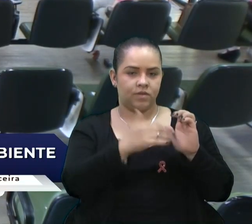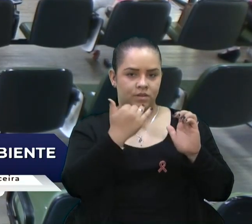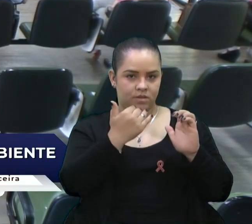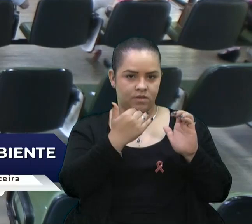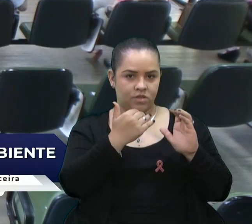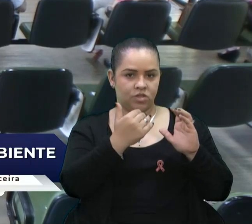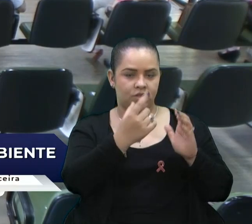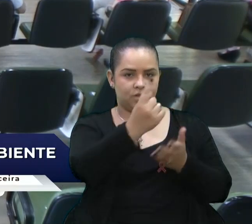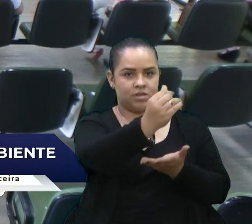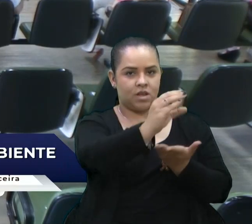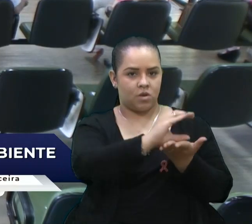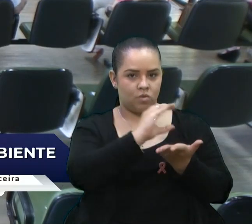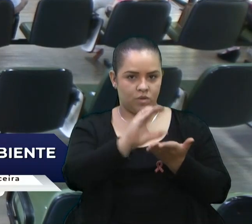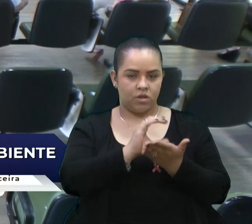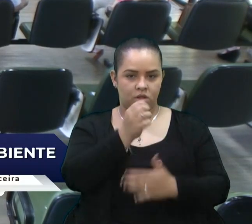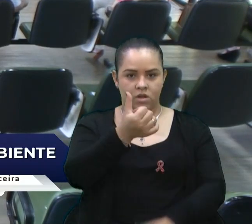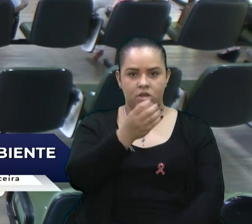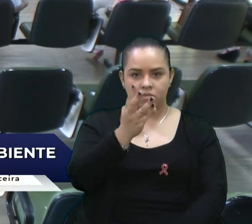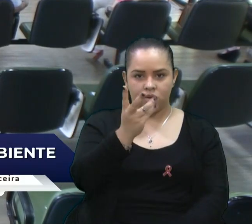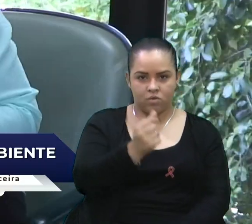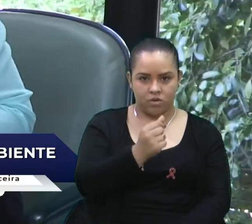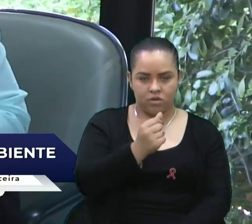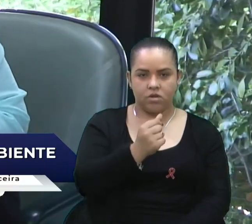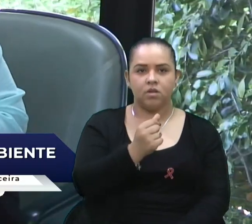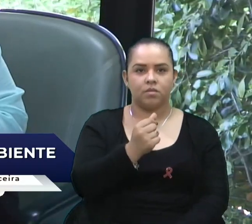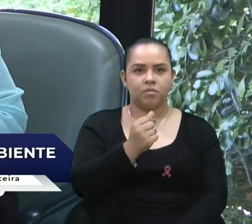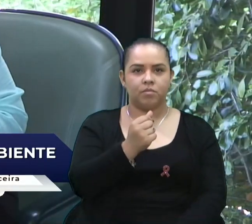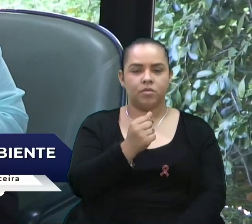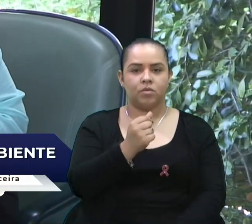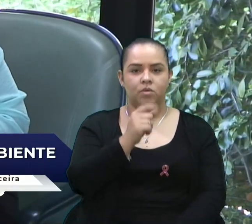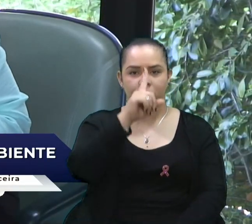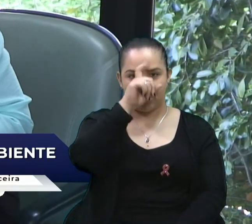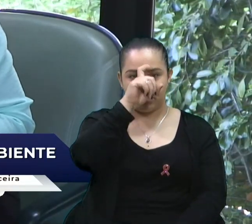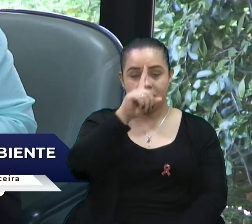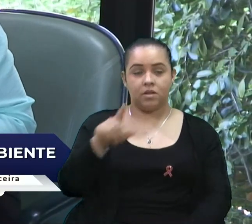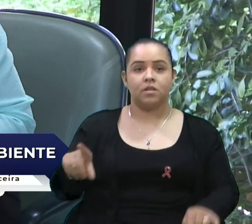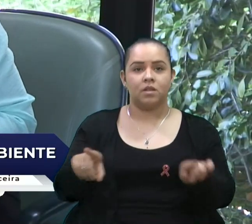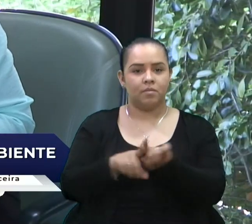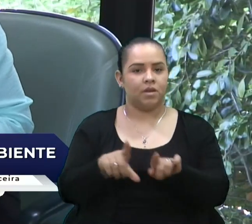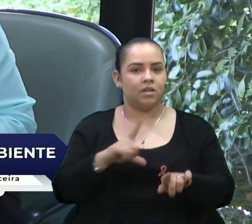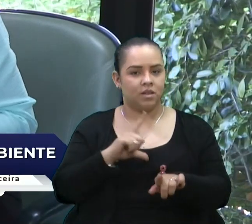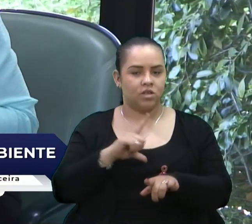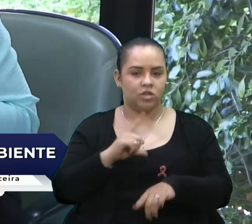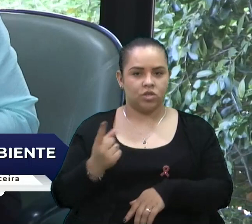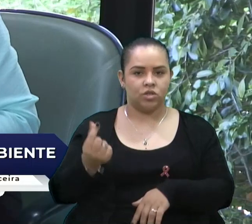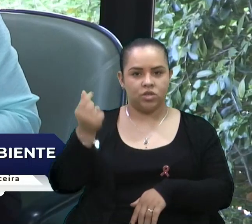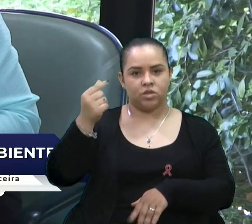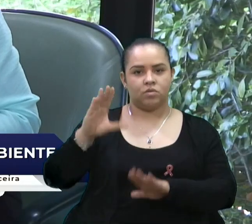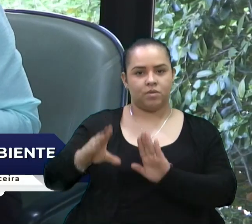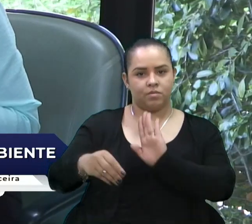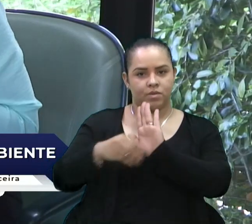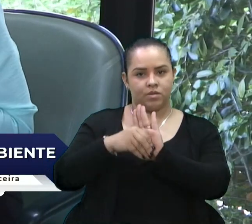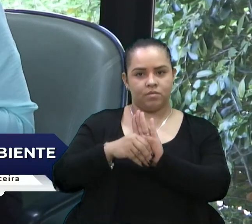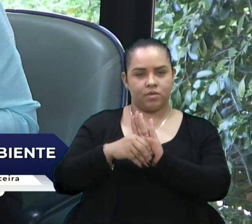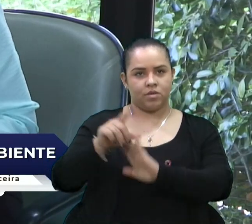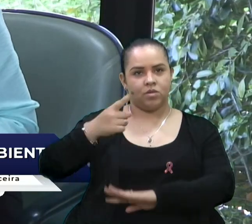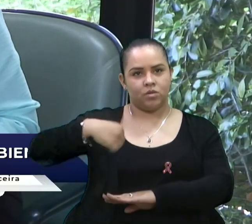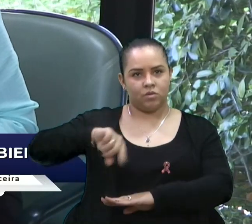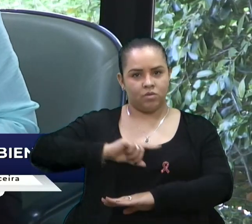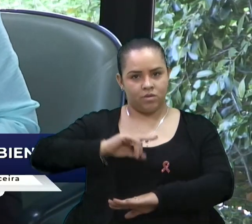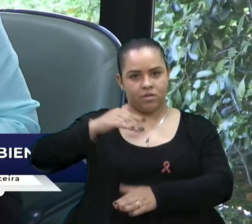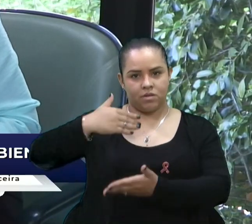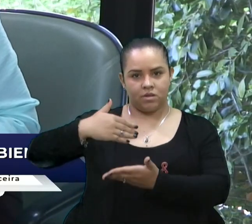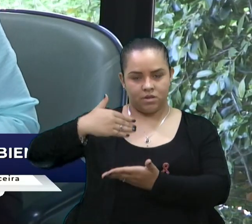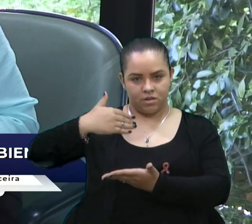R 6,7 milhões para os hospitais, e depois a gente tem aqui também verbas que vieram de emendas, mas para nós, Secretaria da